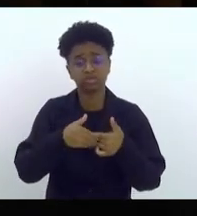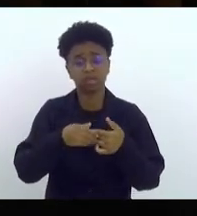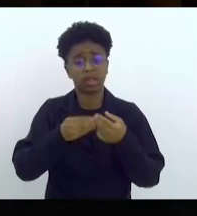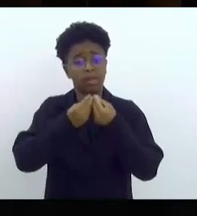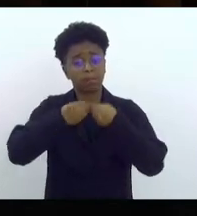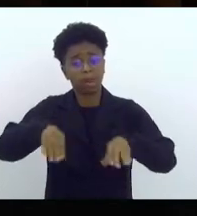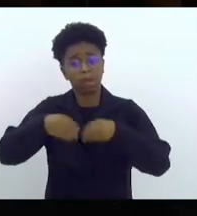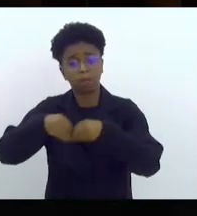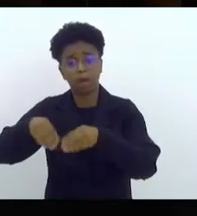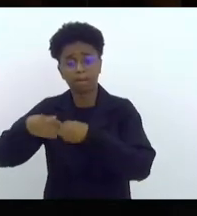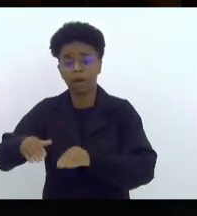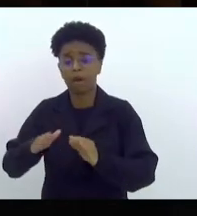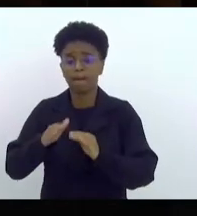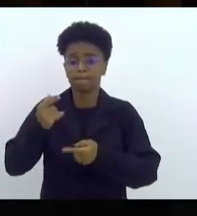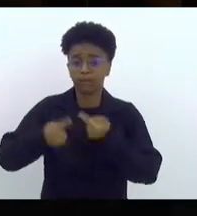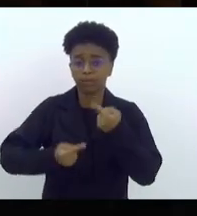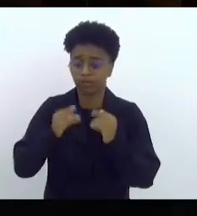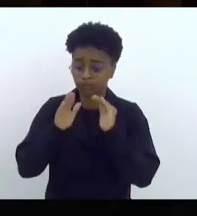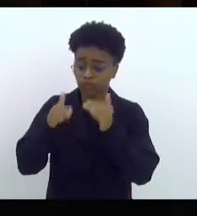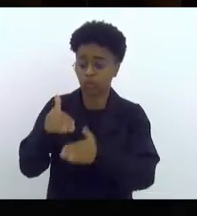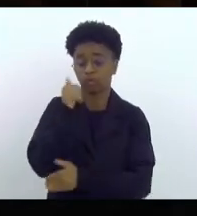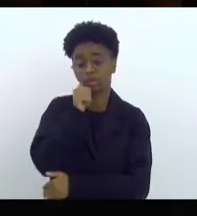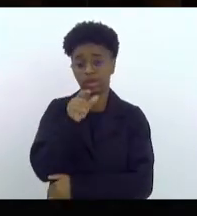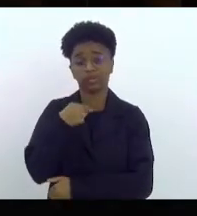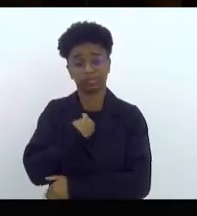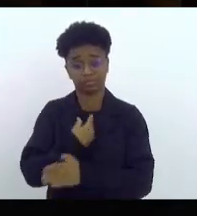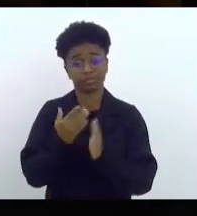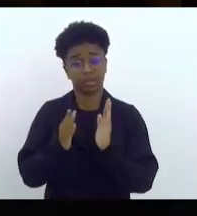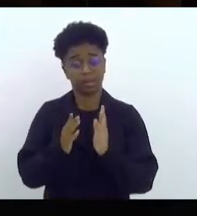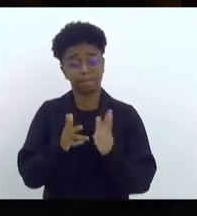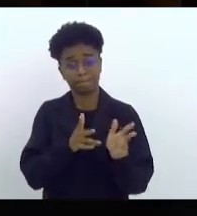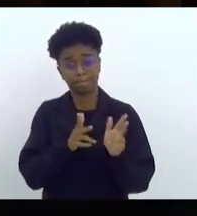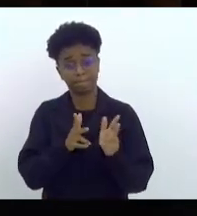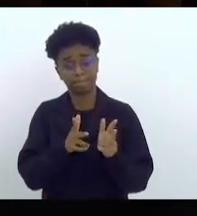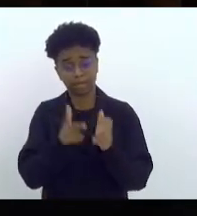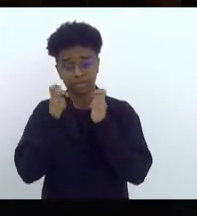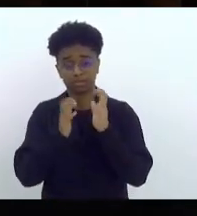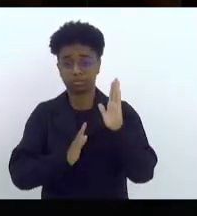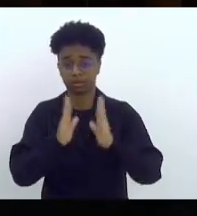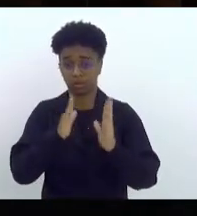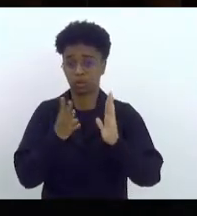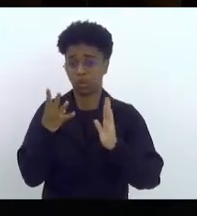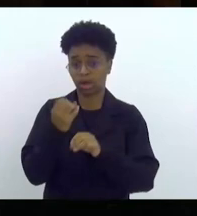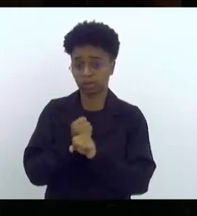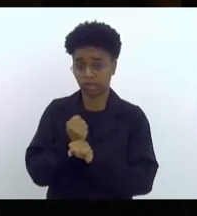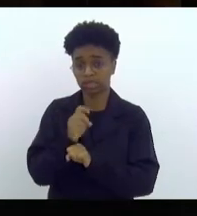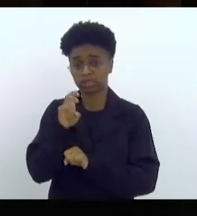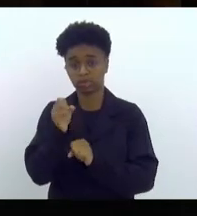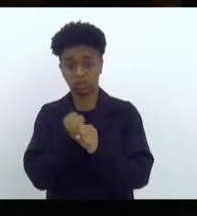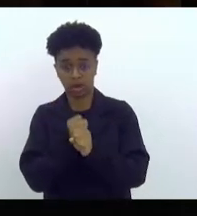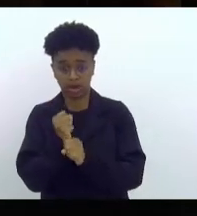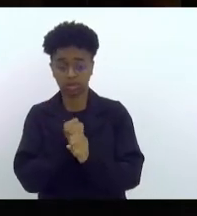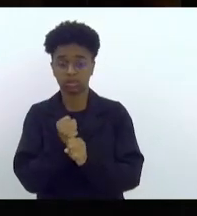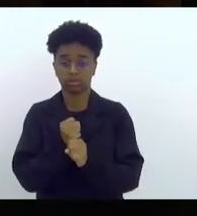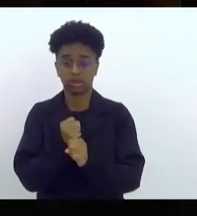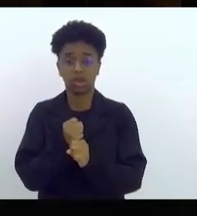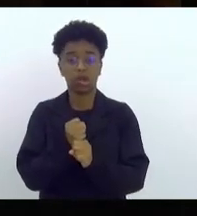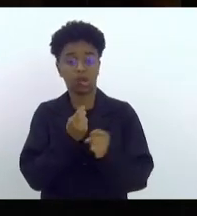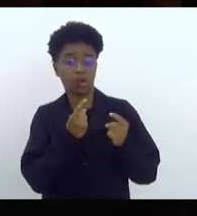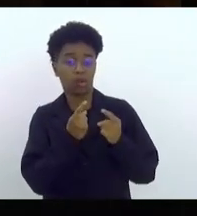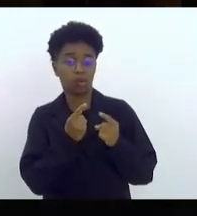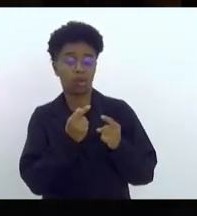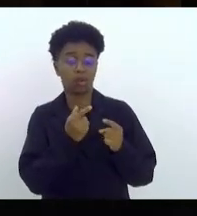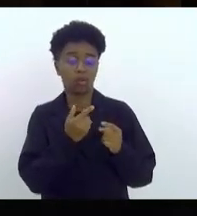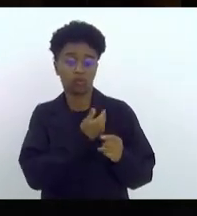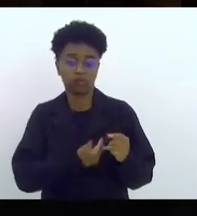destinadas às mulheres, como a gente viu nos últimos quatro, cinco anos, do governo anti-mulher. O